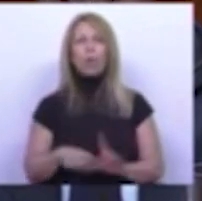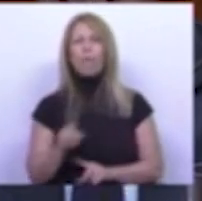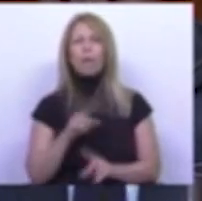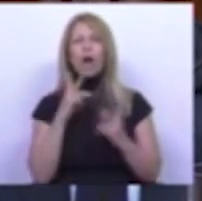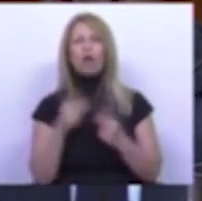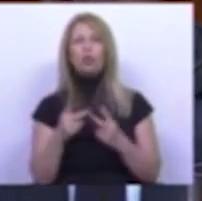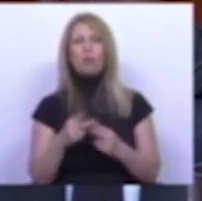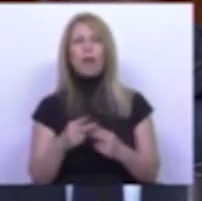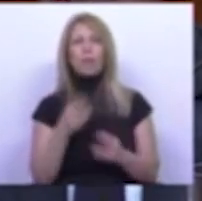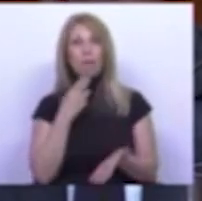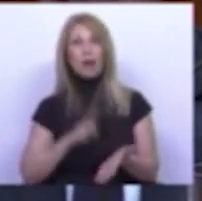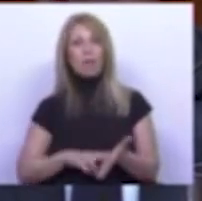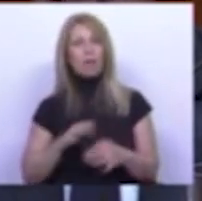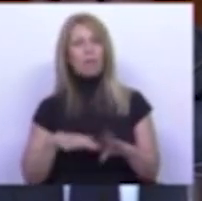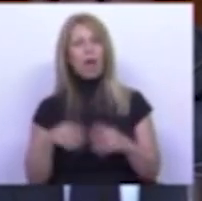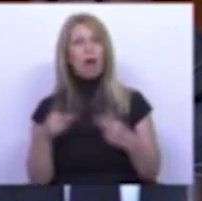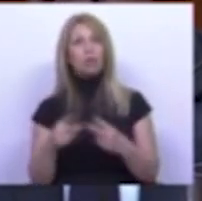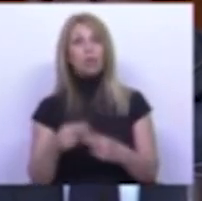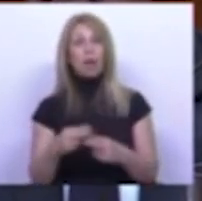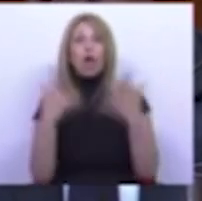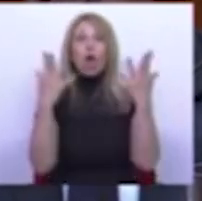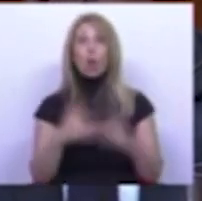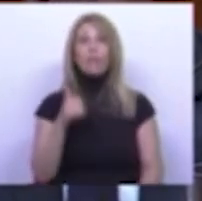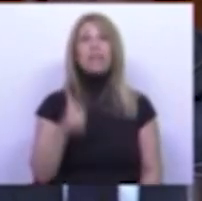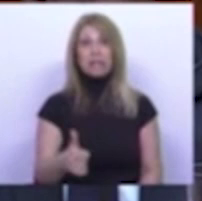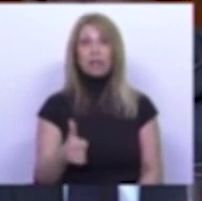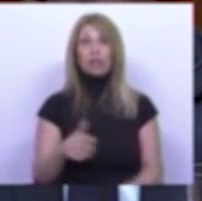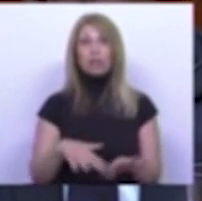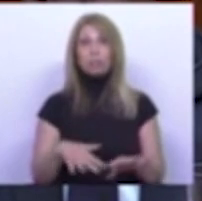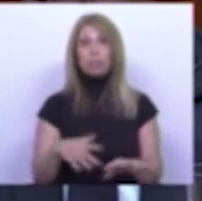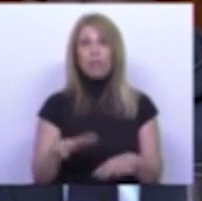austeridade. E portanto só temos contas certas porque temos uma autoridade escondida.